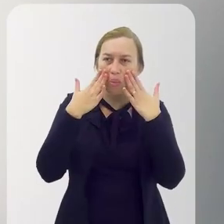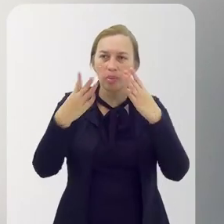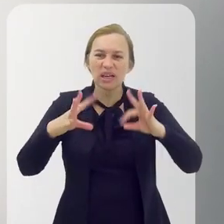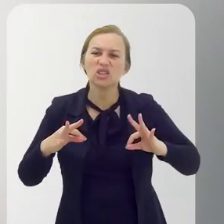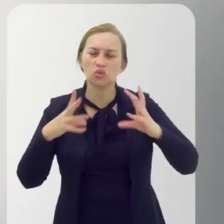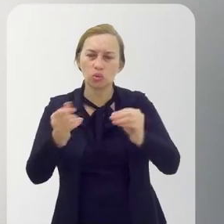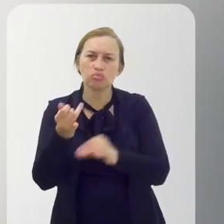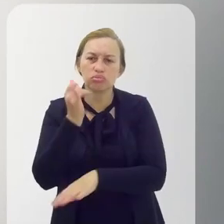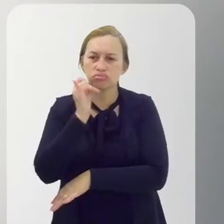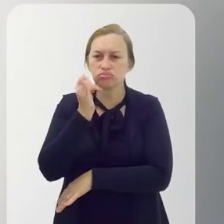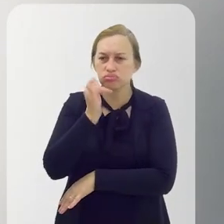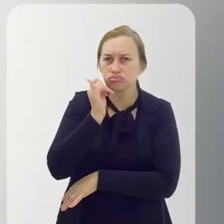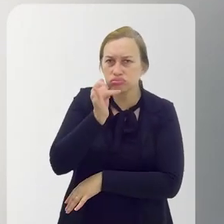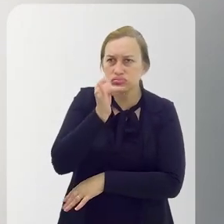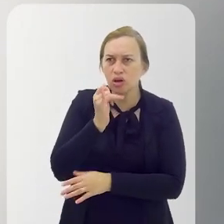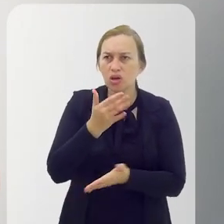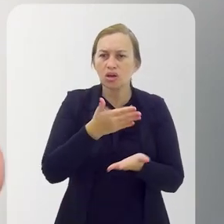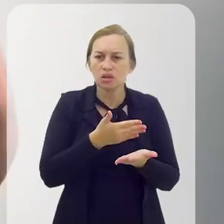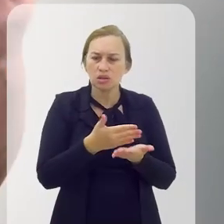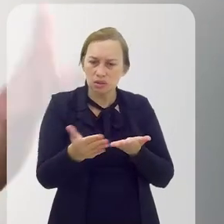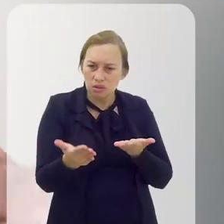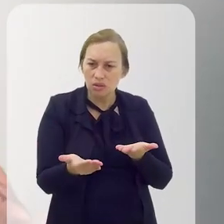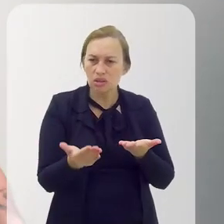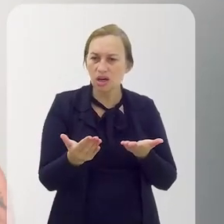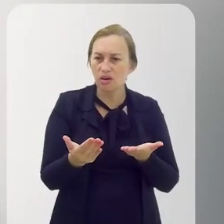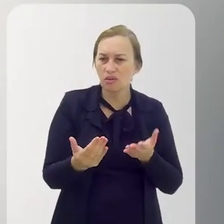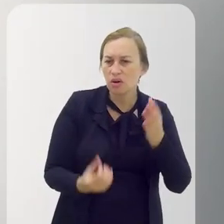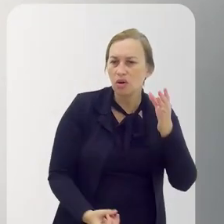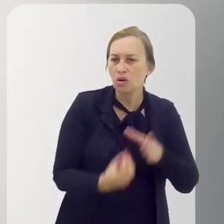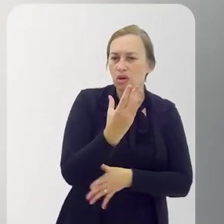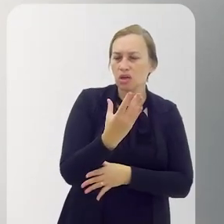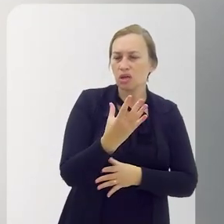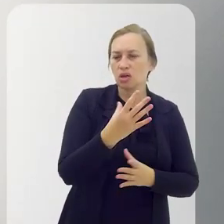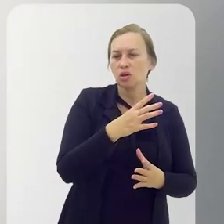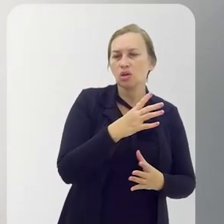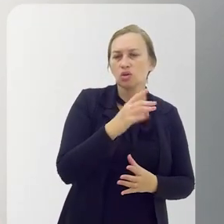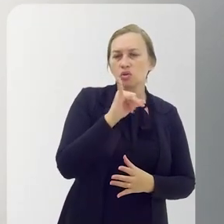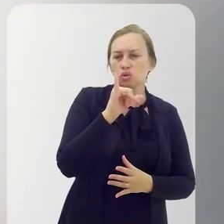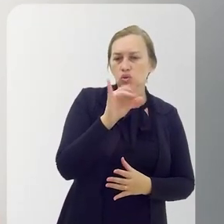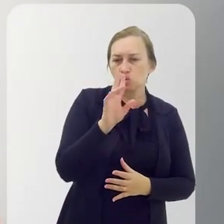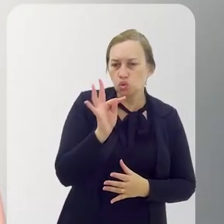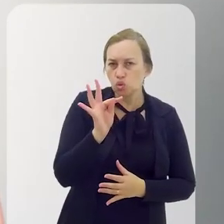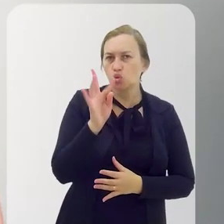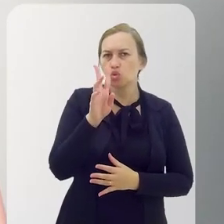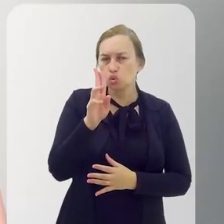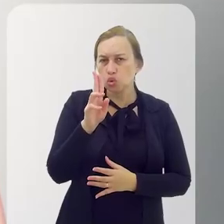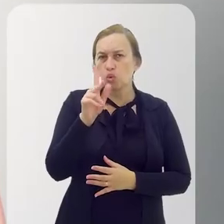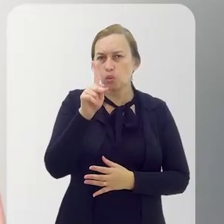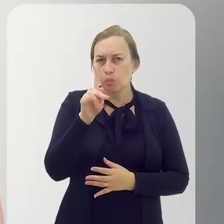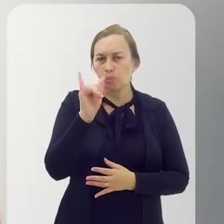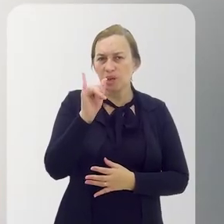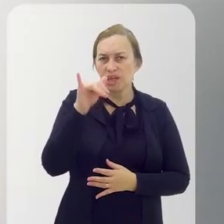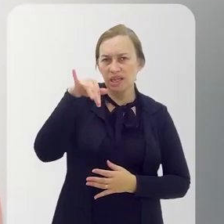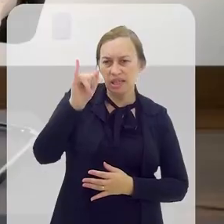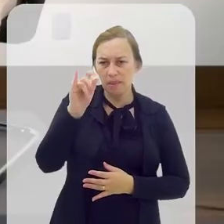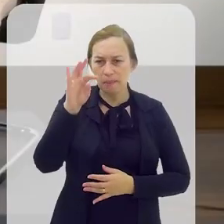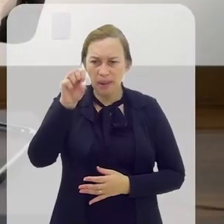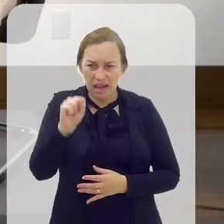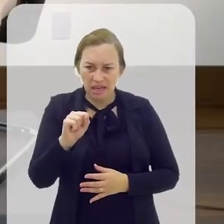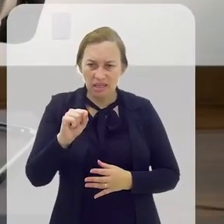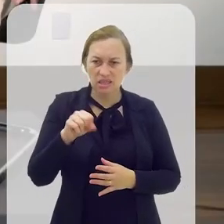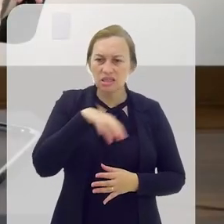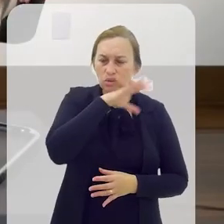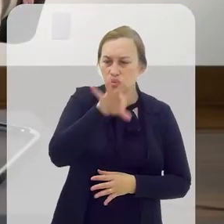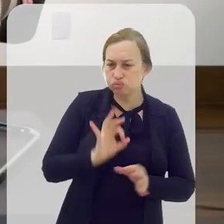para representar toda essa narrativa, né, que começa com o mito de criação do mundo dos Tupinambais e chega a contemporaneidade, né, com a